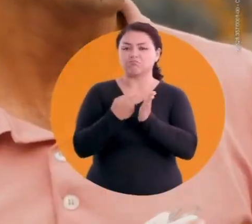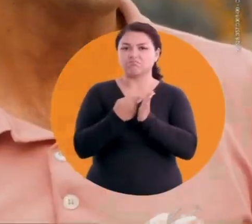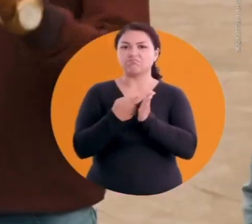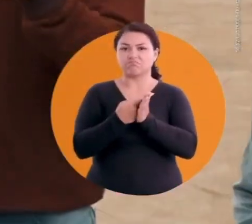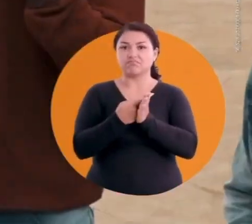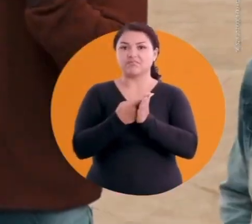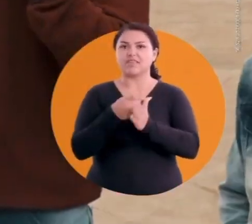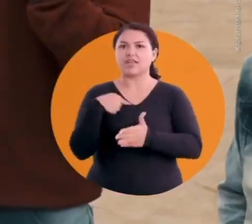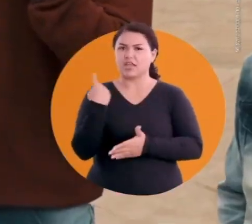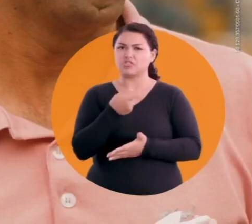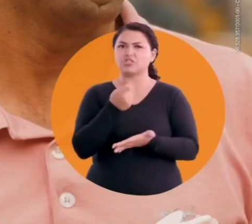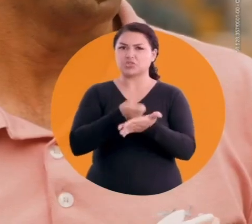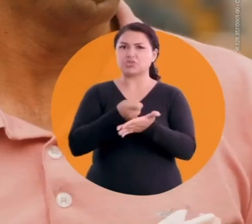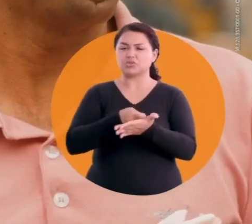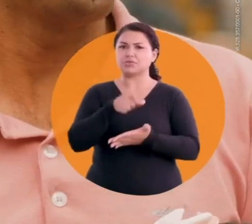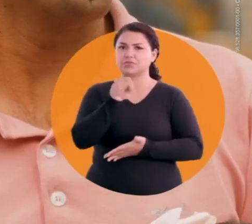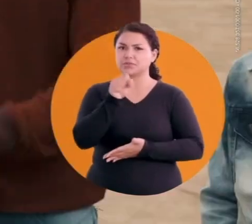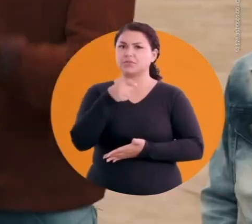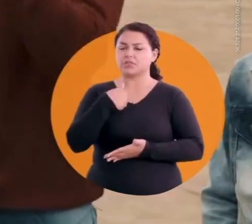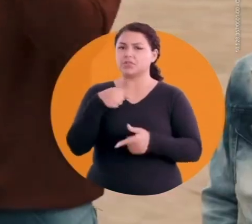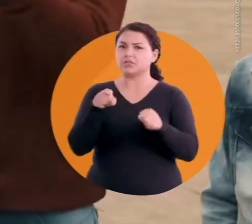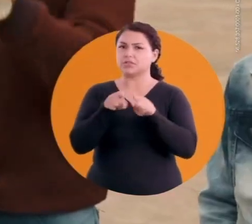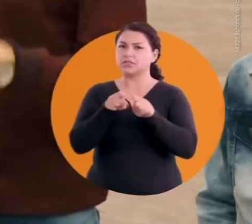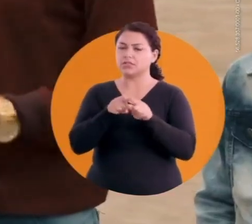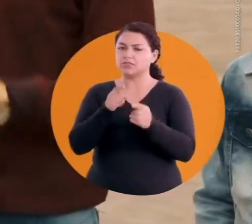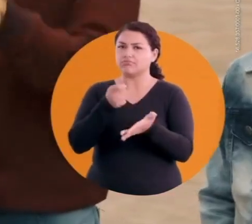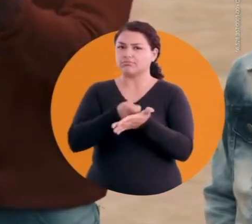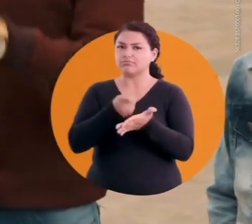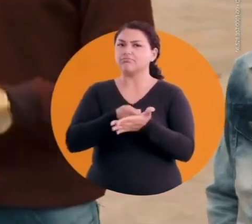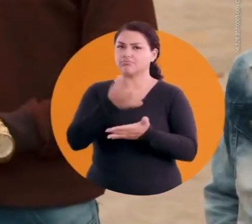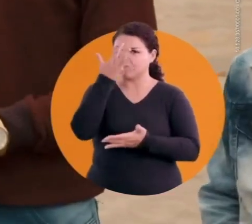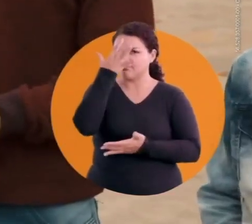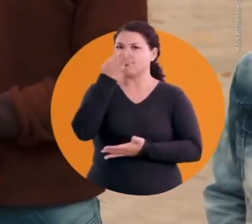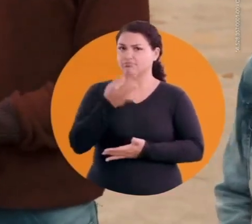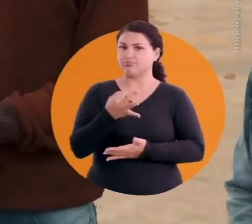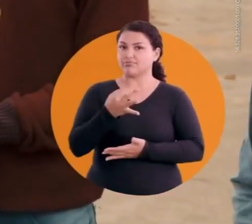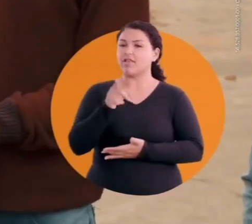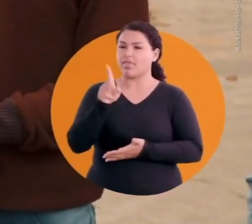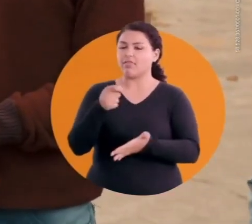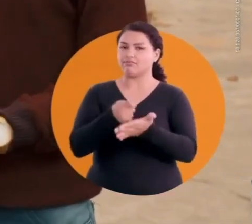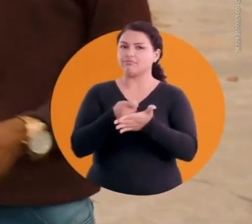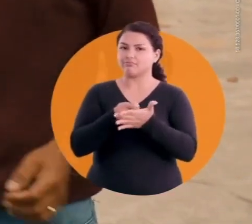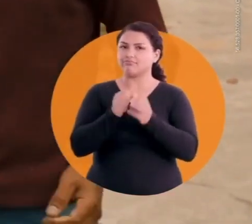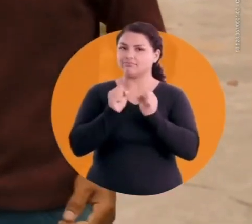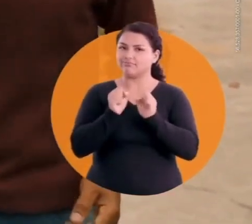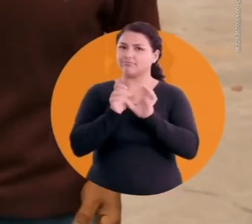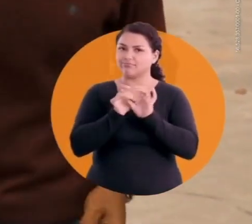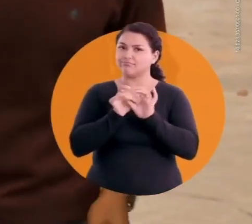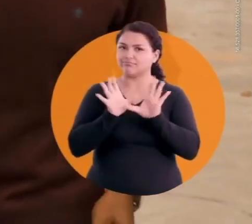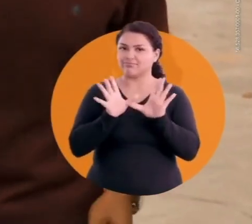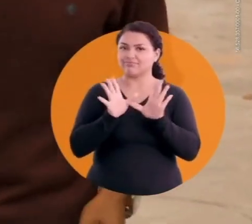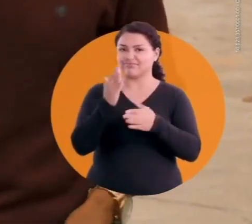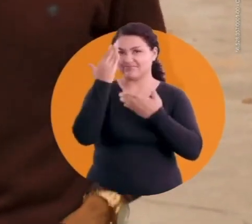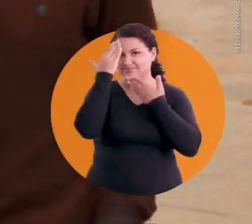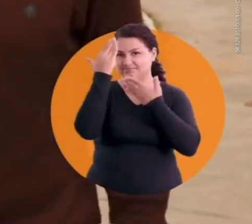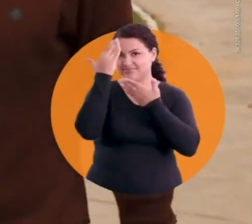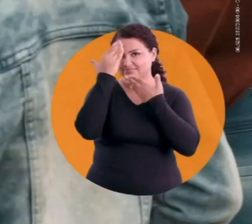cobrar a gente Não, a gente vai cobrar, né? Eu também vou estar aí pra te cobrar Pode ter certeza disso É pra cobrar mesmo